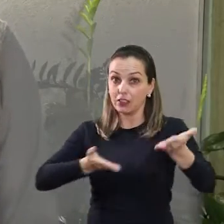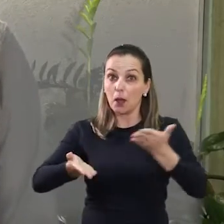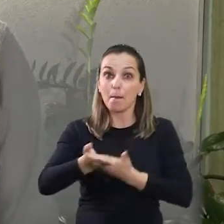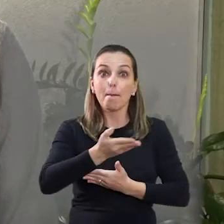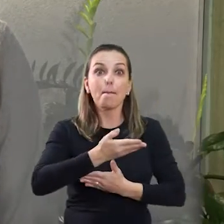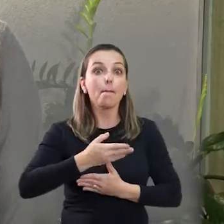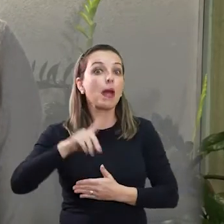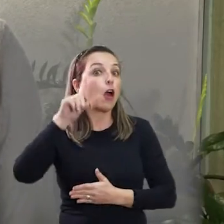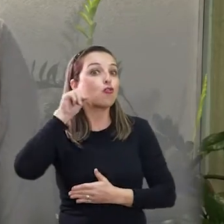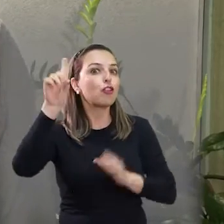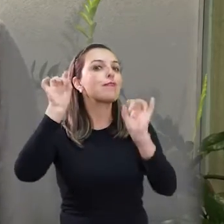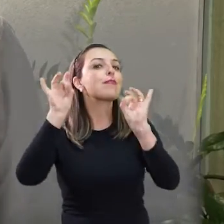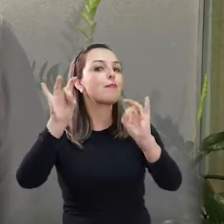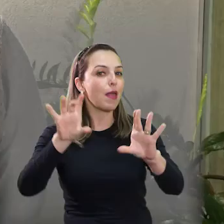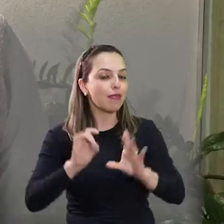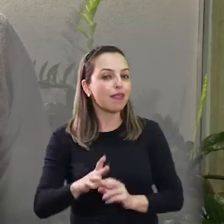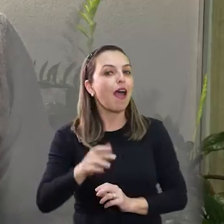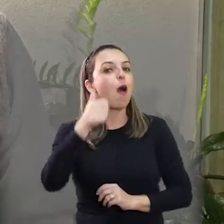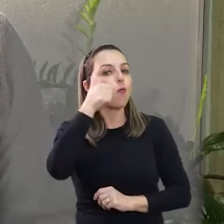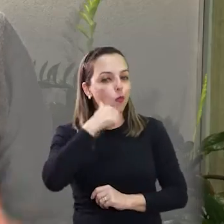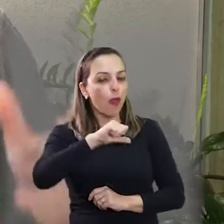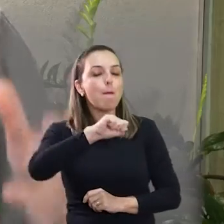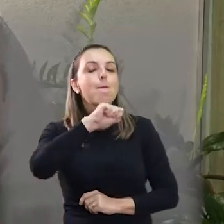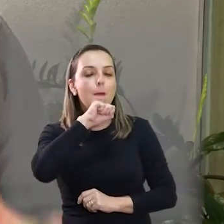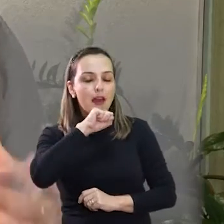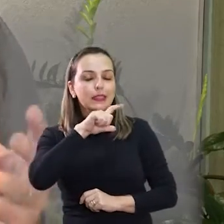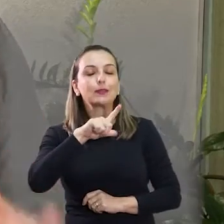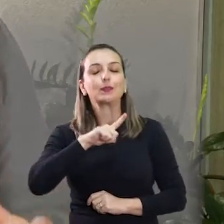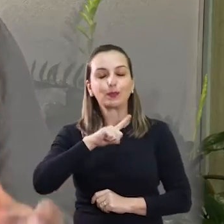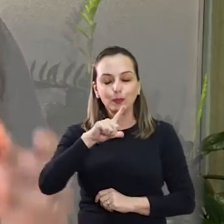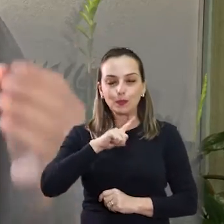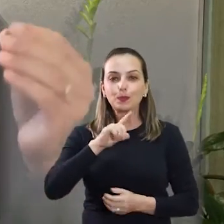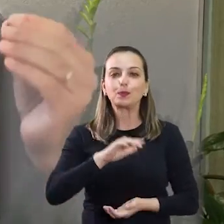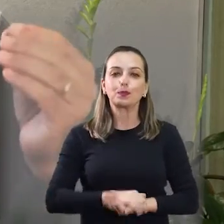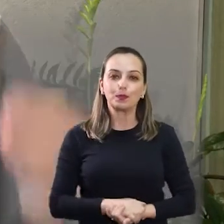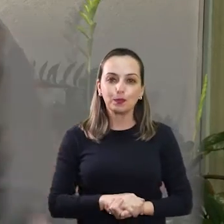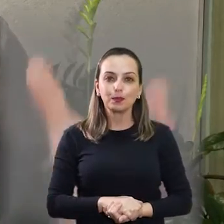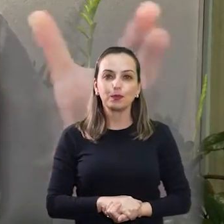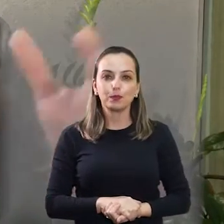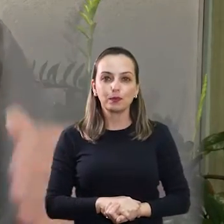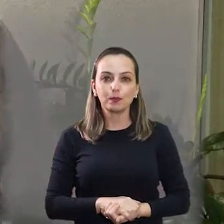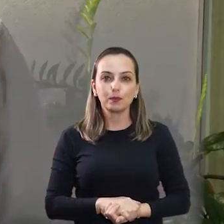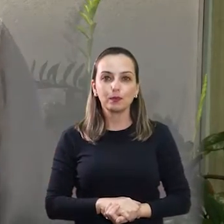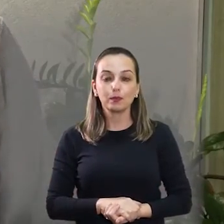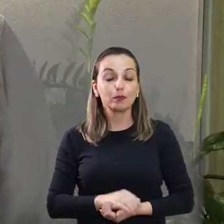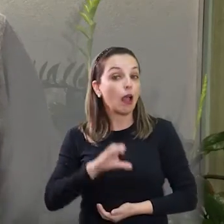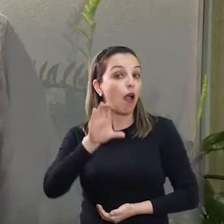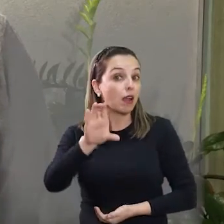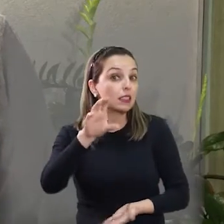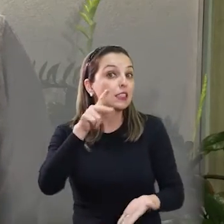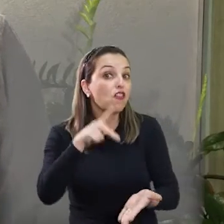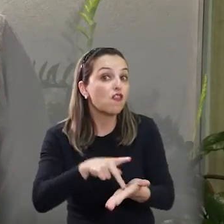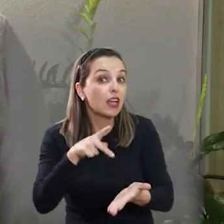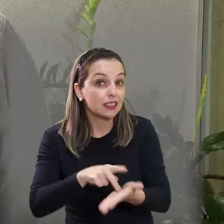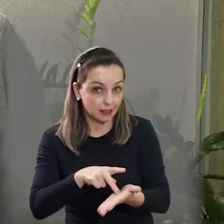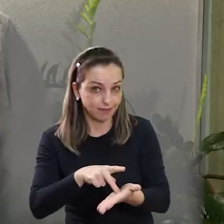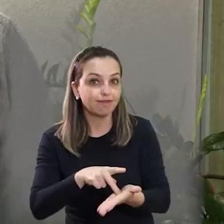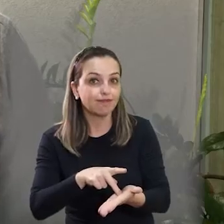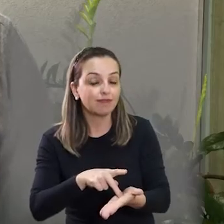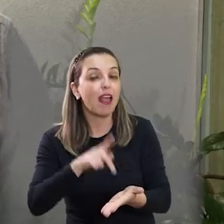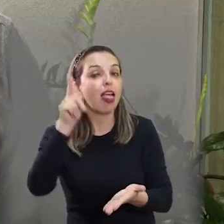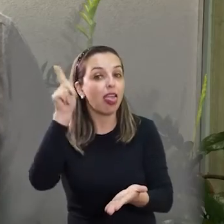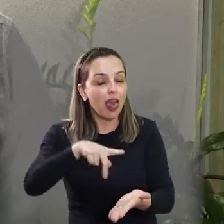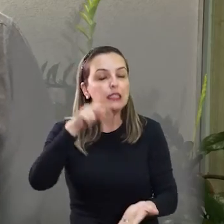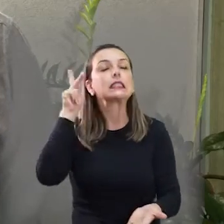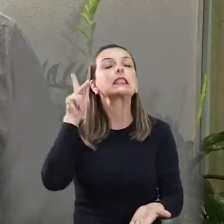confraternizações, festas, reuniões familiares do Dia das Mães. É